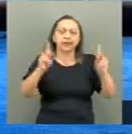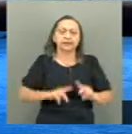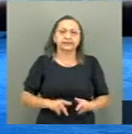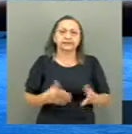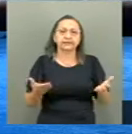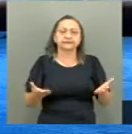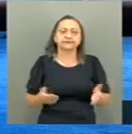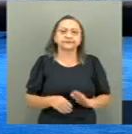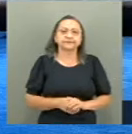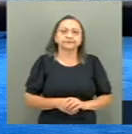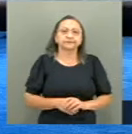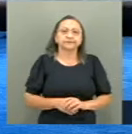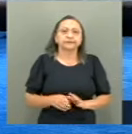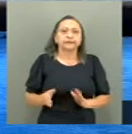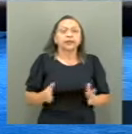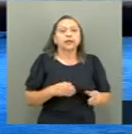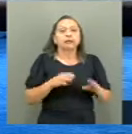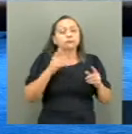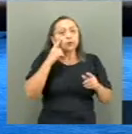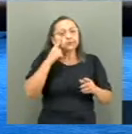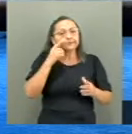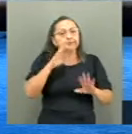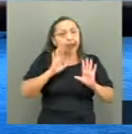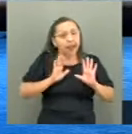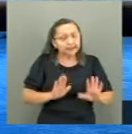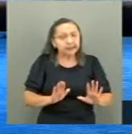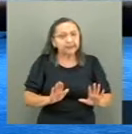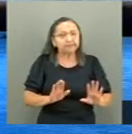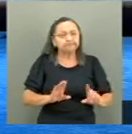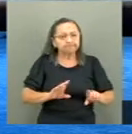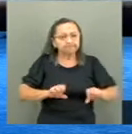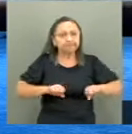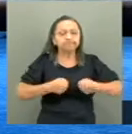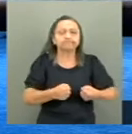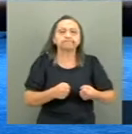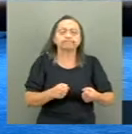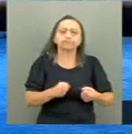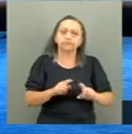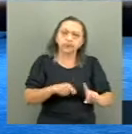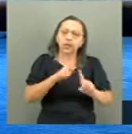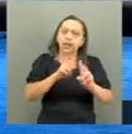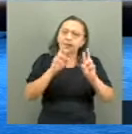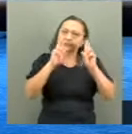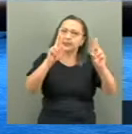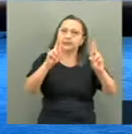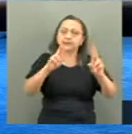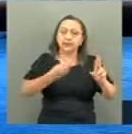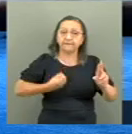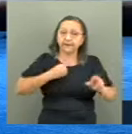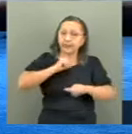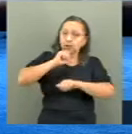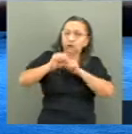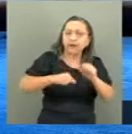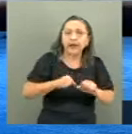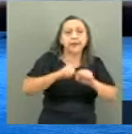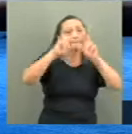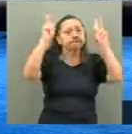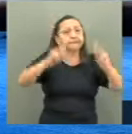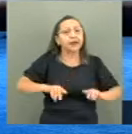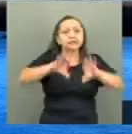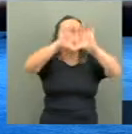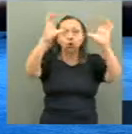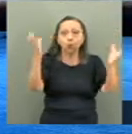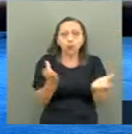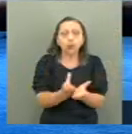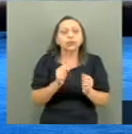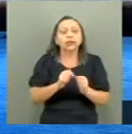humanitárias. Buscamos, assim, esperança, renovação da vida, paz universal, que